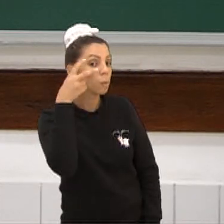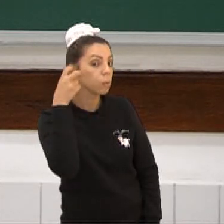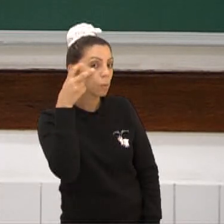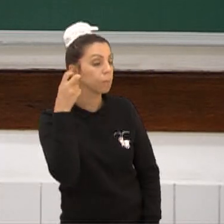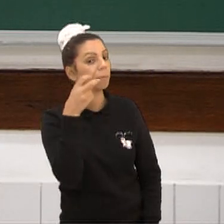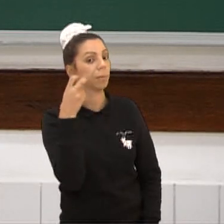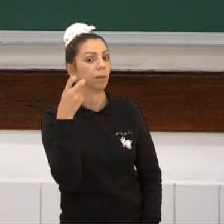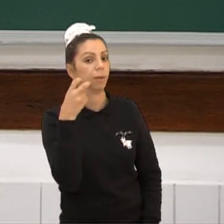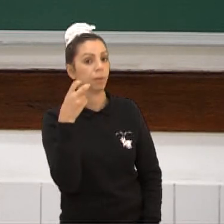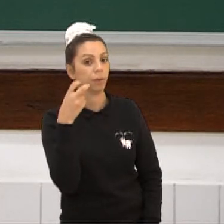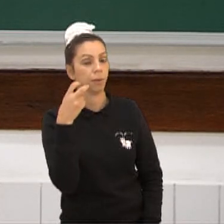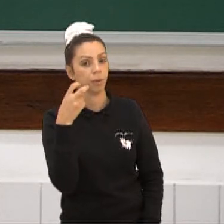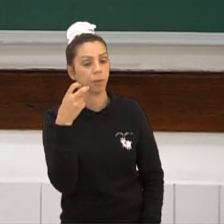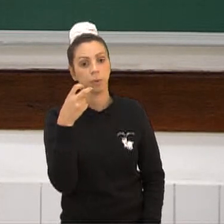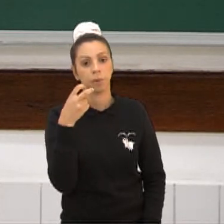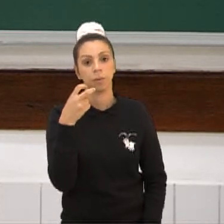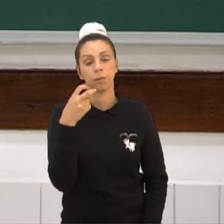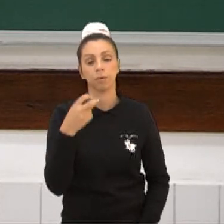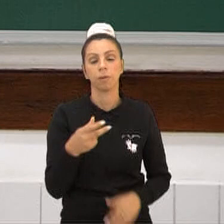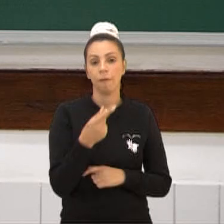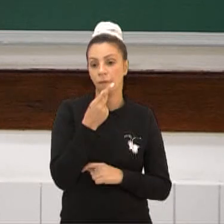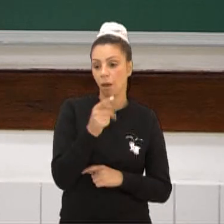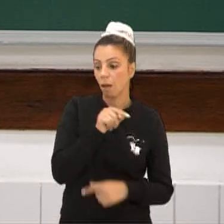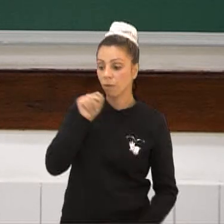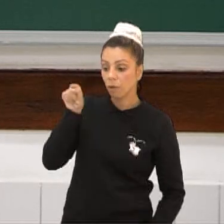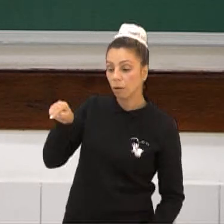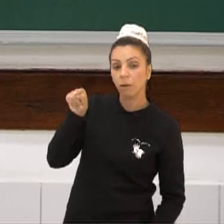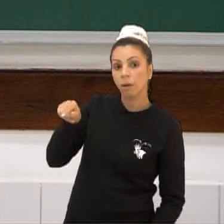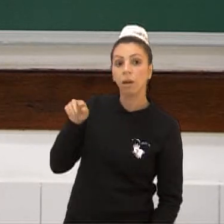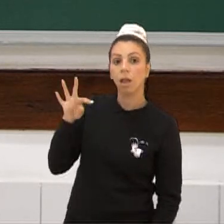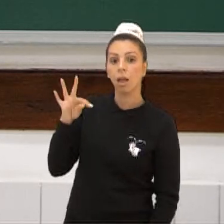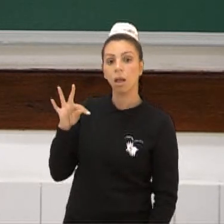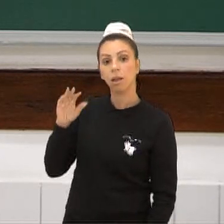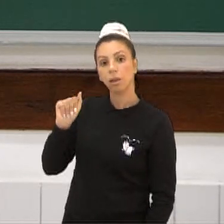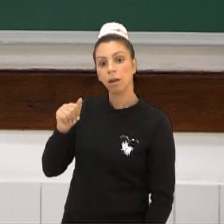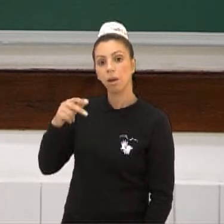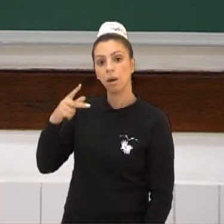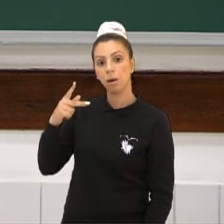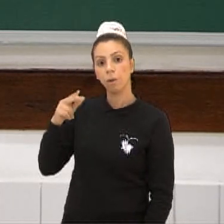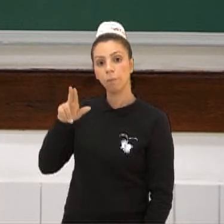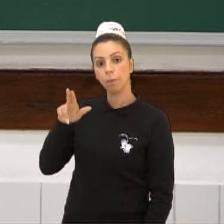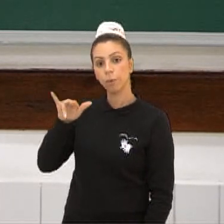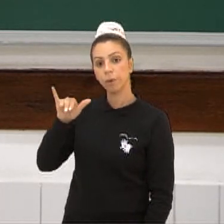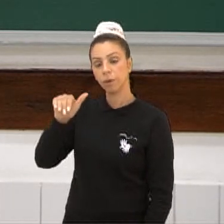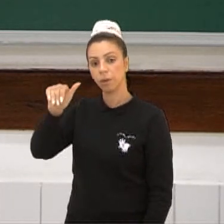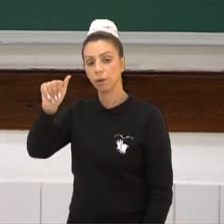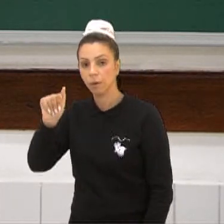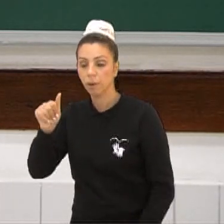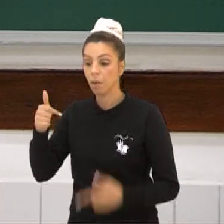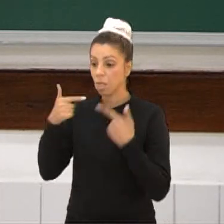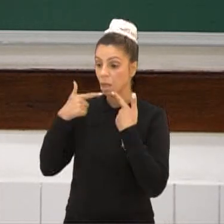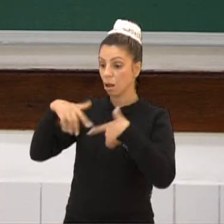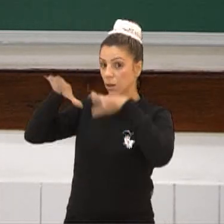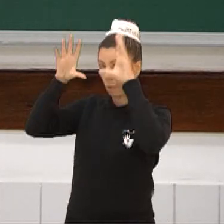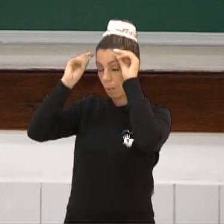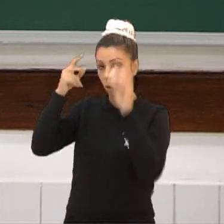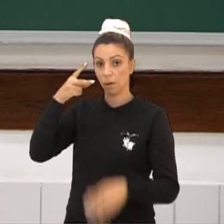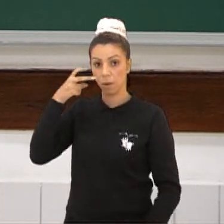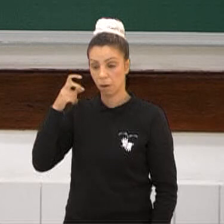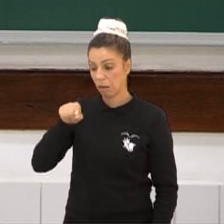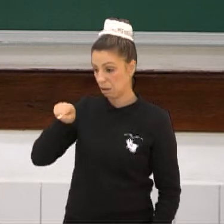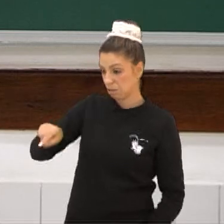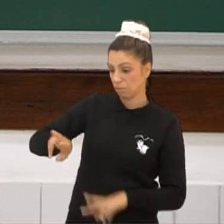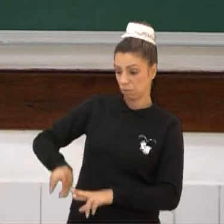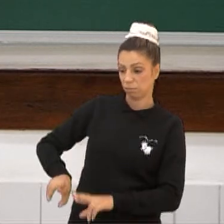que eram da outra parte do Brasil de tapuias. E os tapuias, na linguagem tupi, significa os